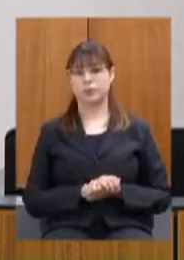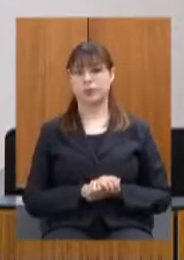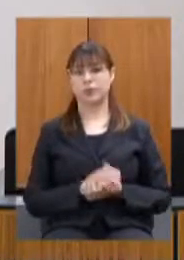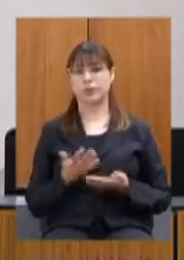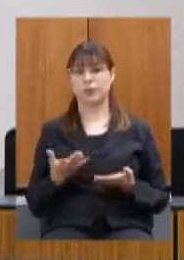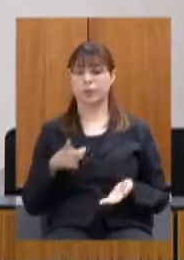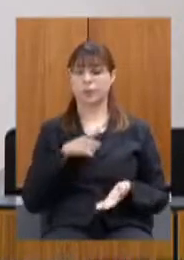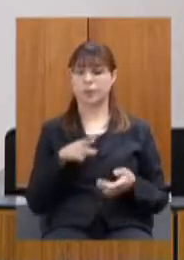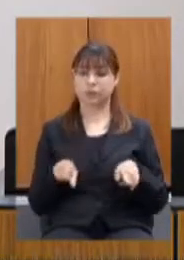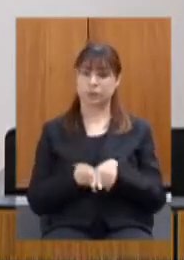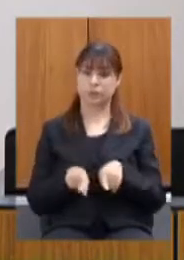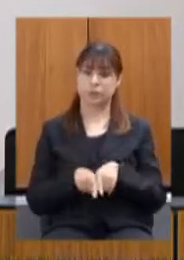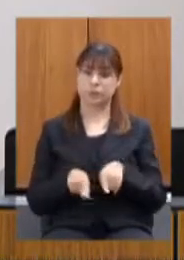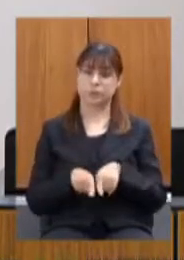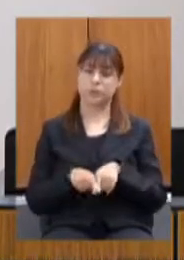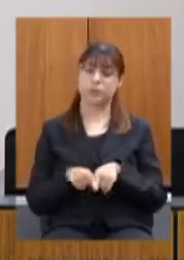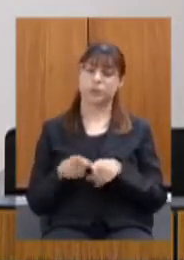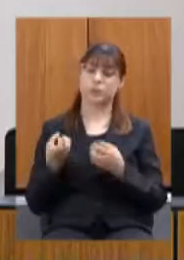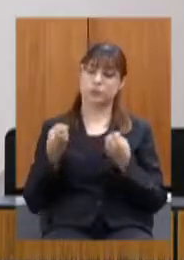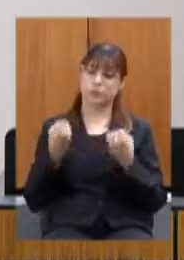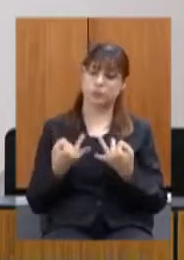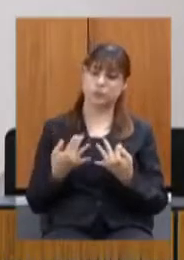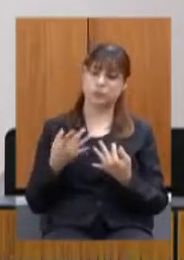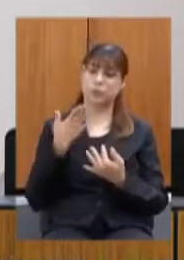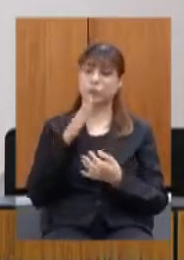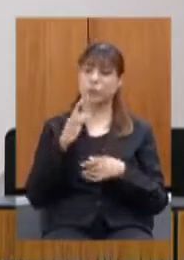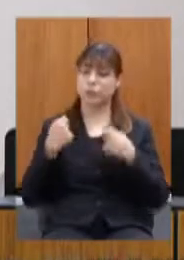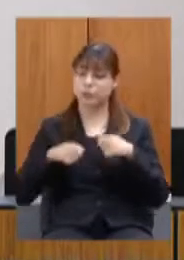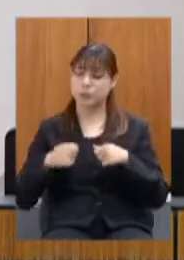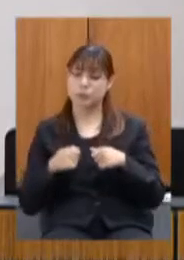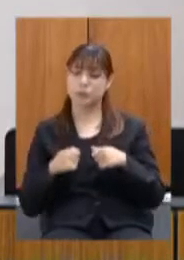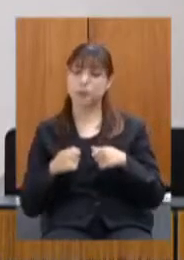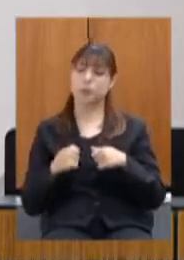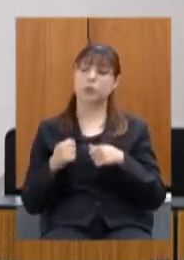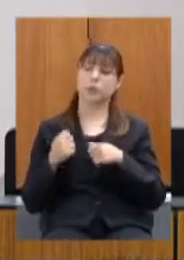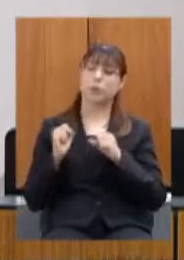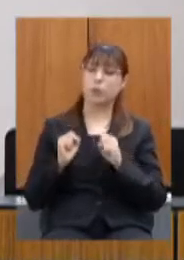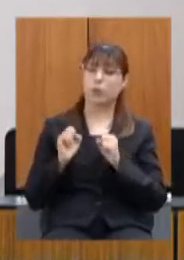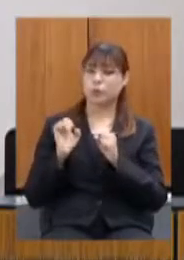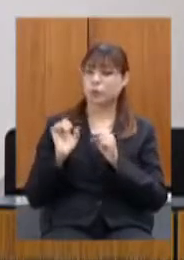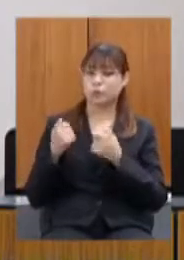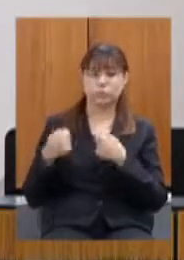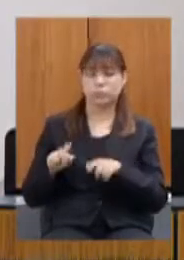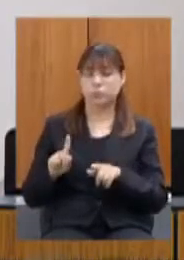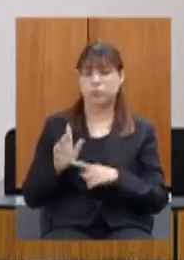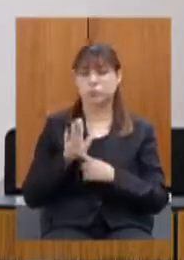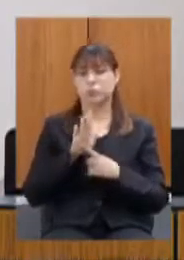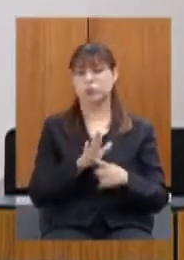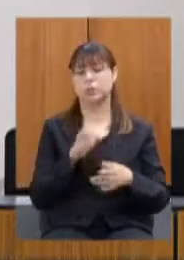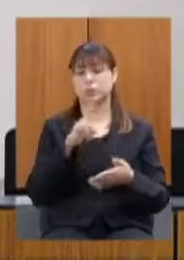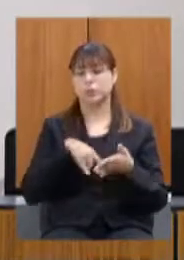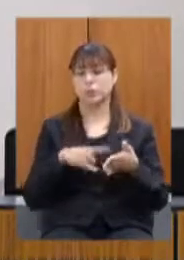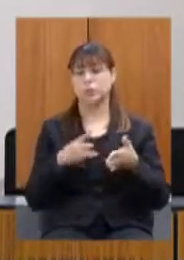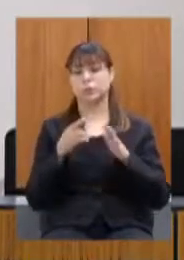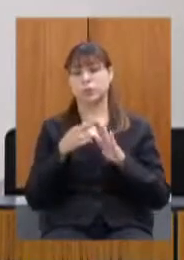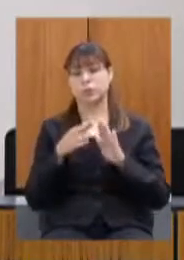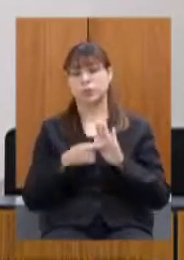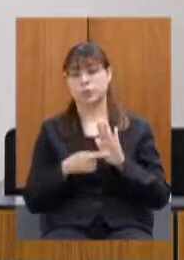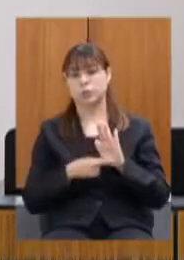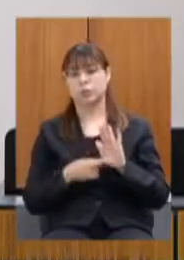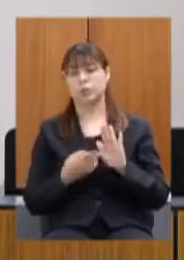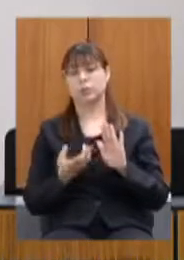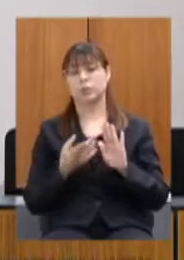excepcionalmente mediante justificativa da autoridade competente poderá ser dispensada a apresentação de documentação relativa à regularidade fiscal